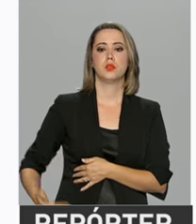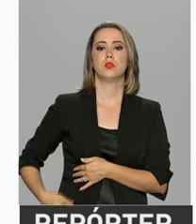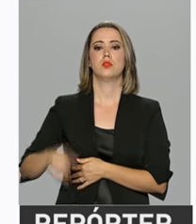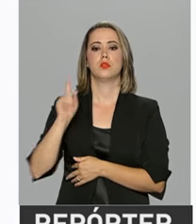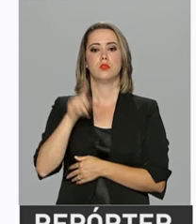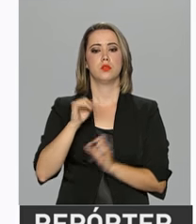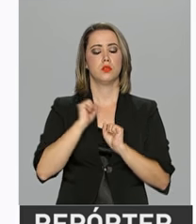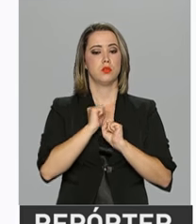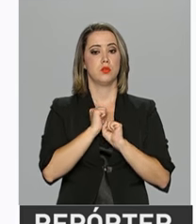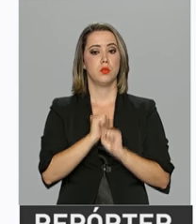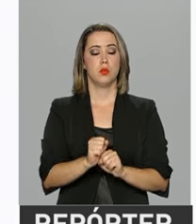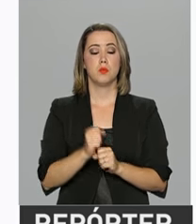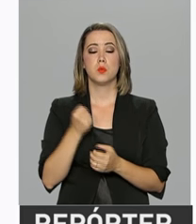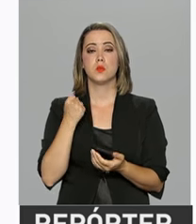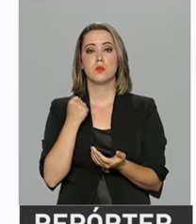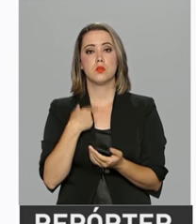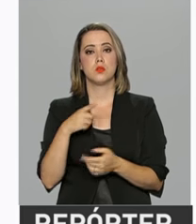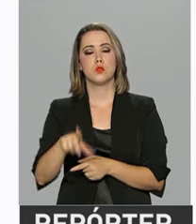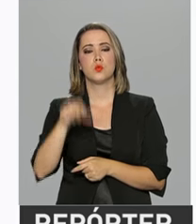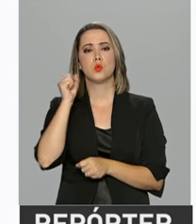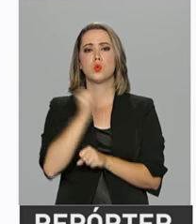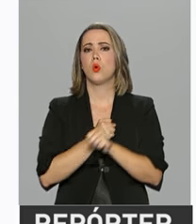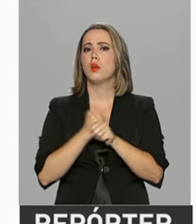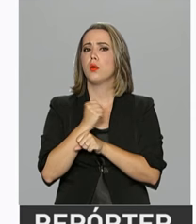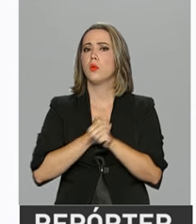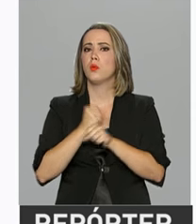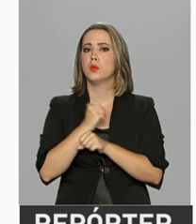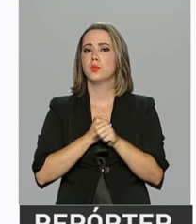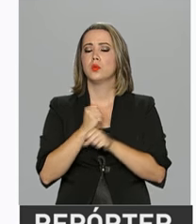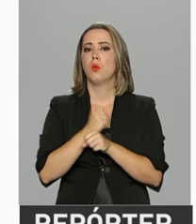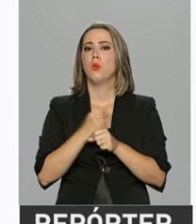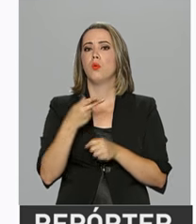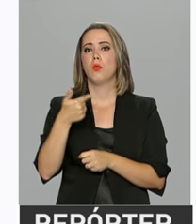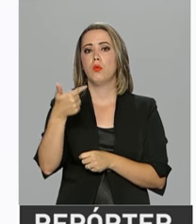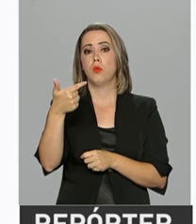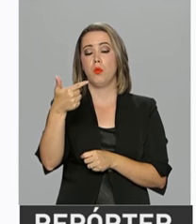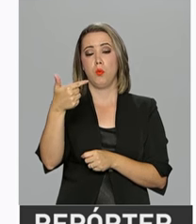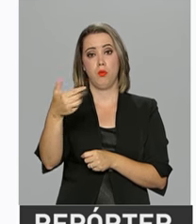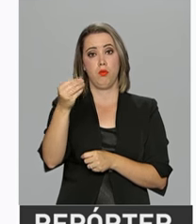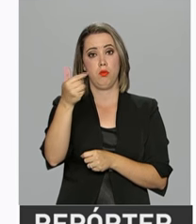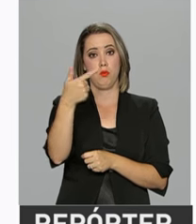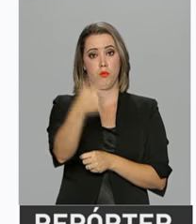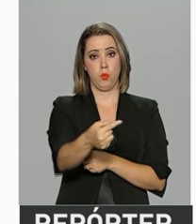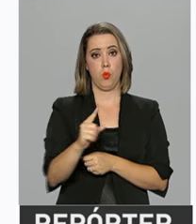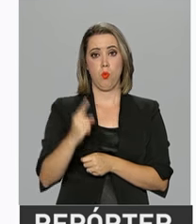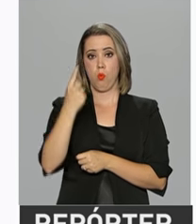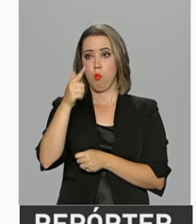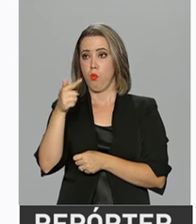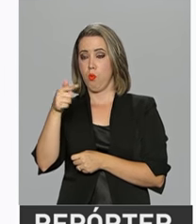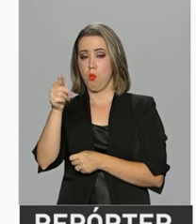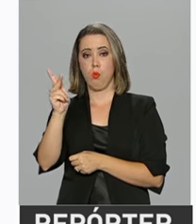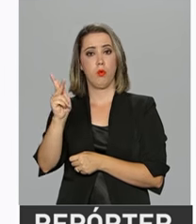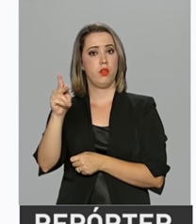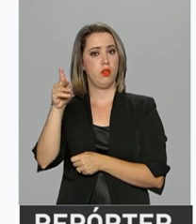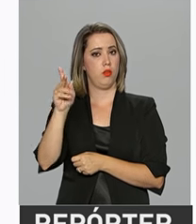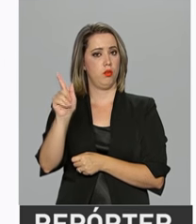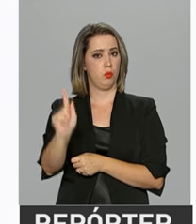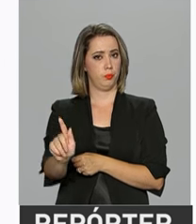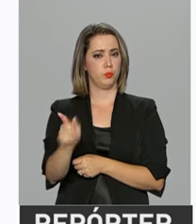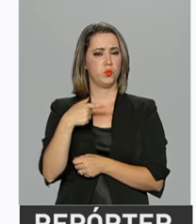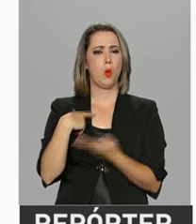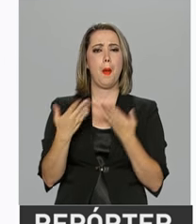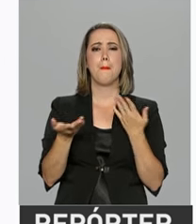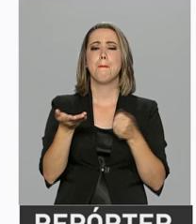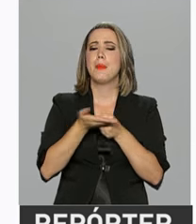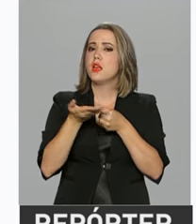é possível selecionar o ano, 2017, a quantidade comprada, pacote de um quilo, e ter acesso ao preço